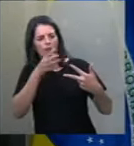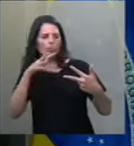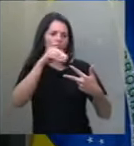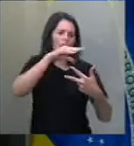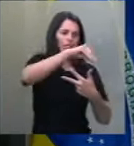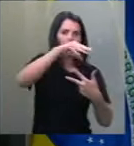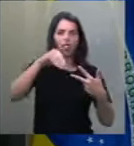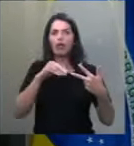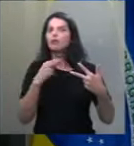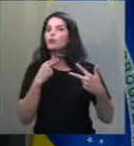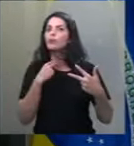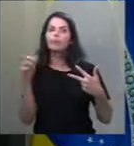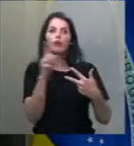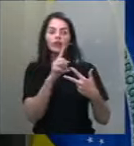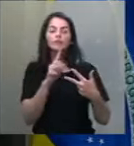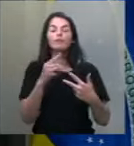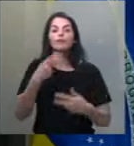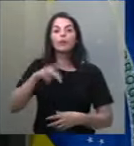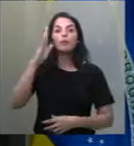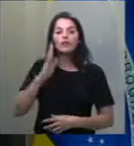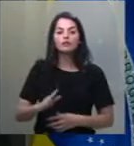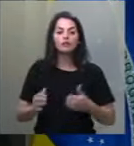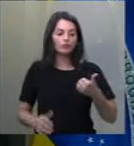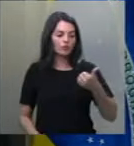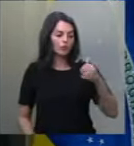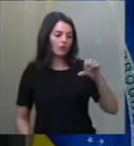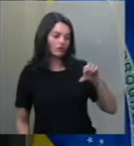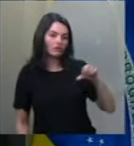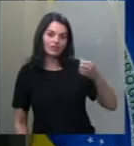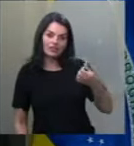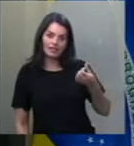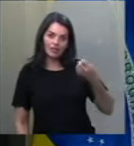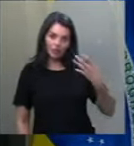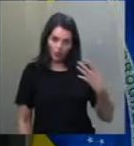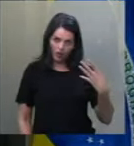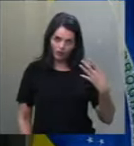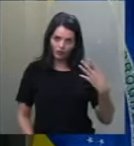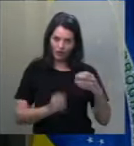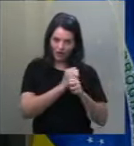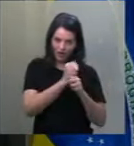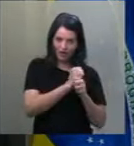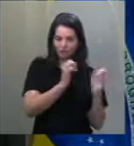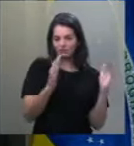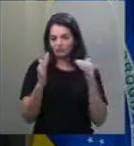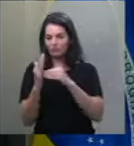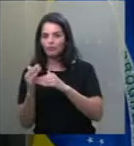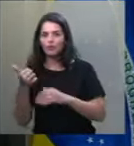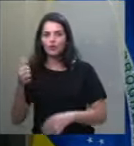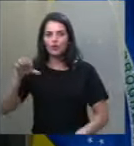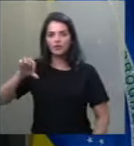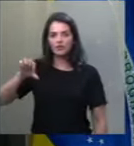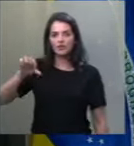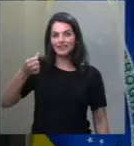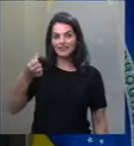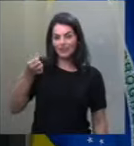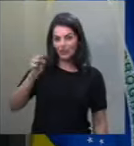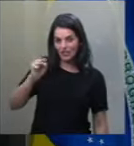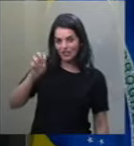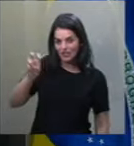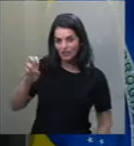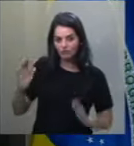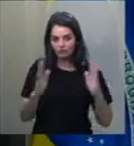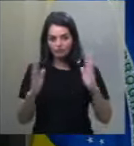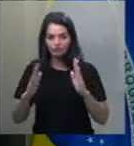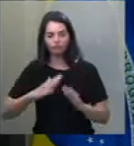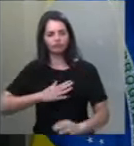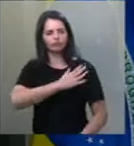1964 e 1985, uma ditadura militar que censurou,